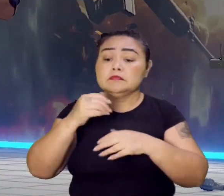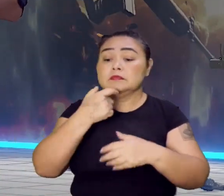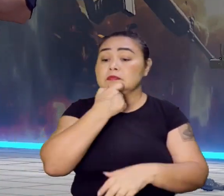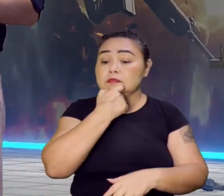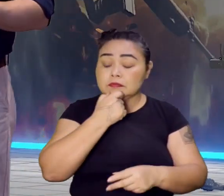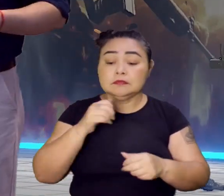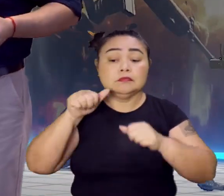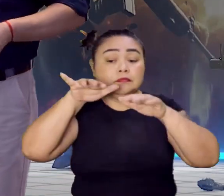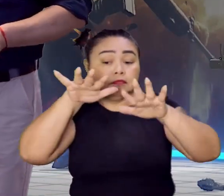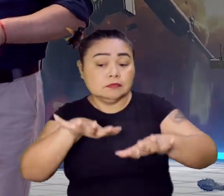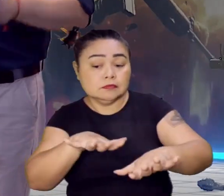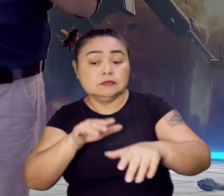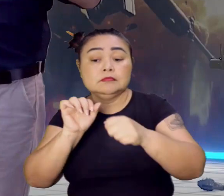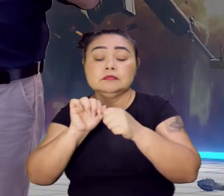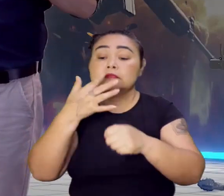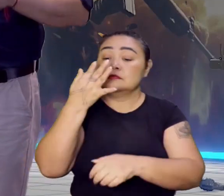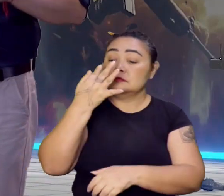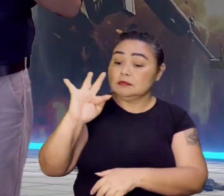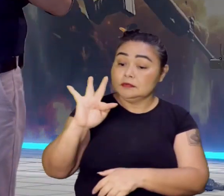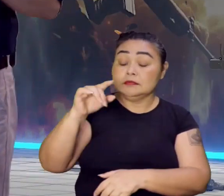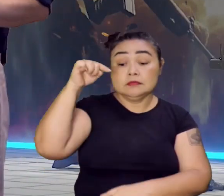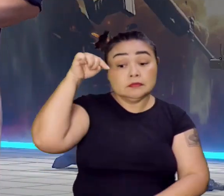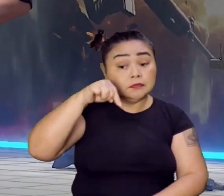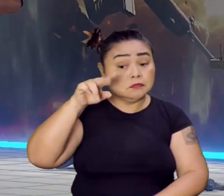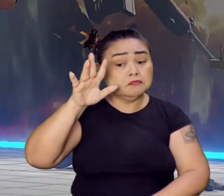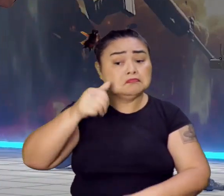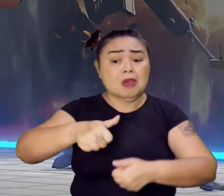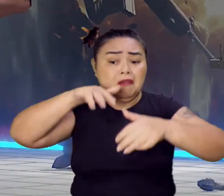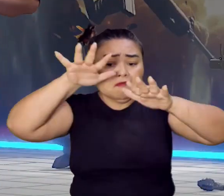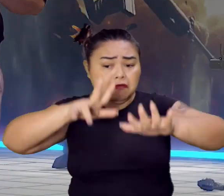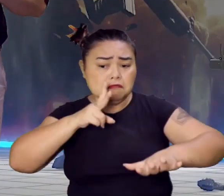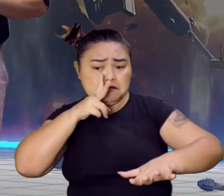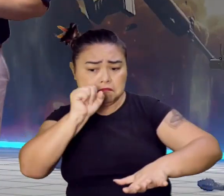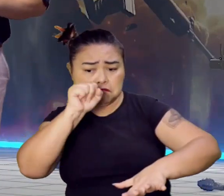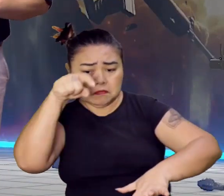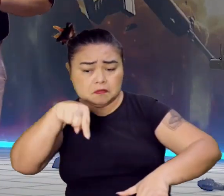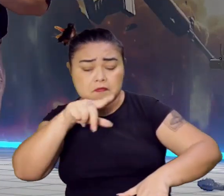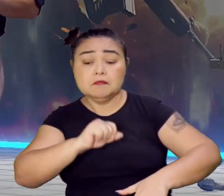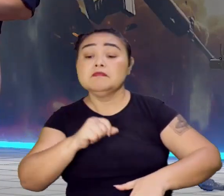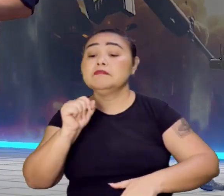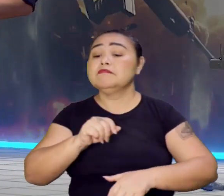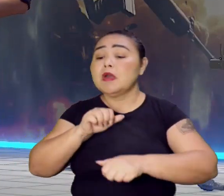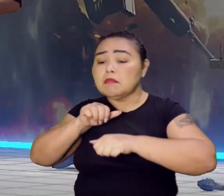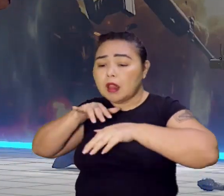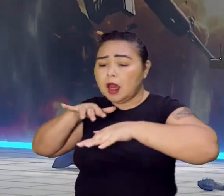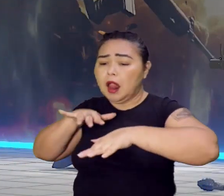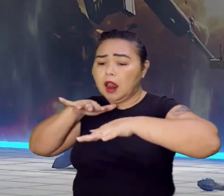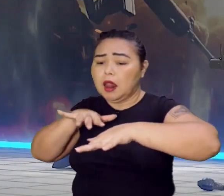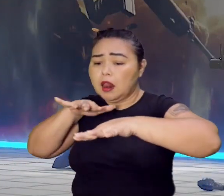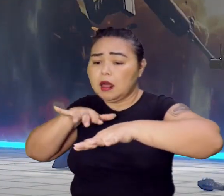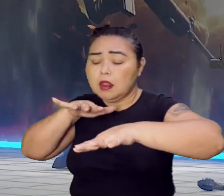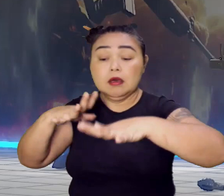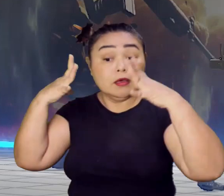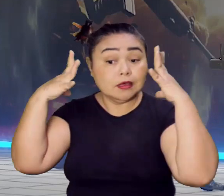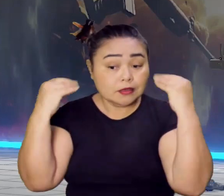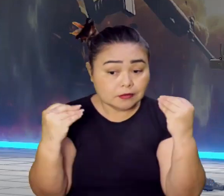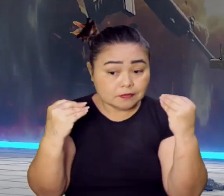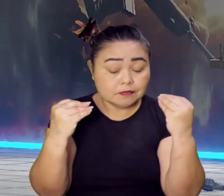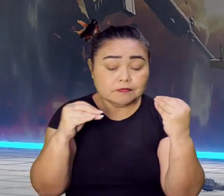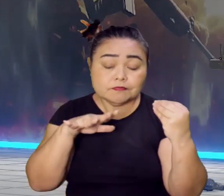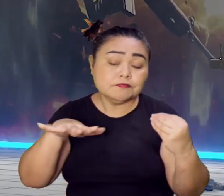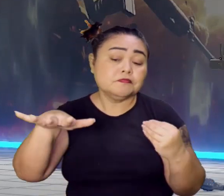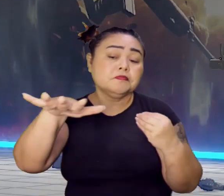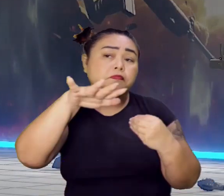tivemos a invasão francesa, mas a que mais se consolidou foi a invasão holandesa, que eles tomam conta ali